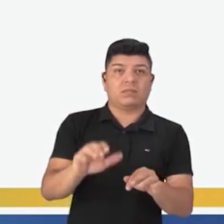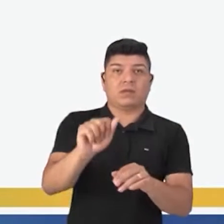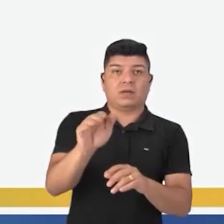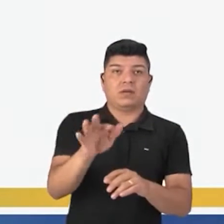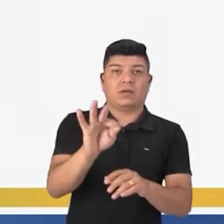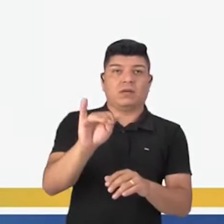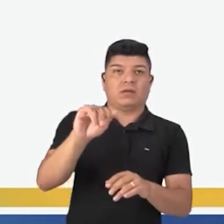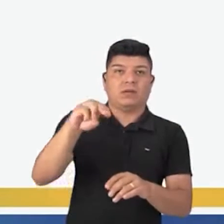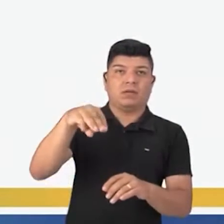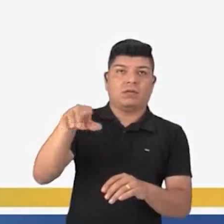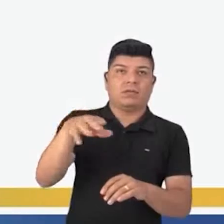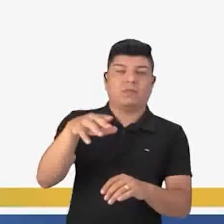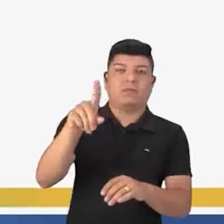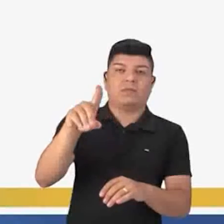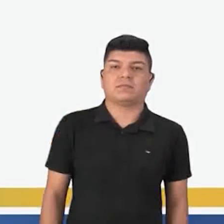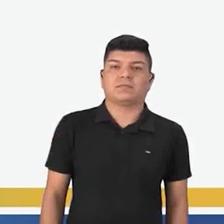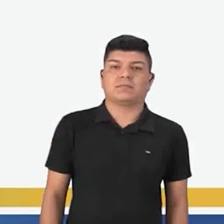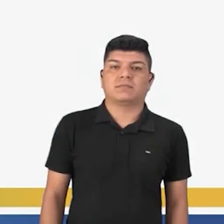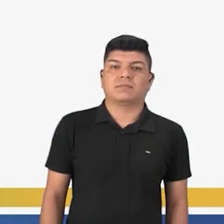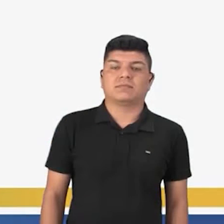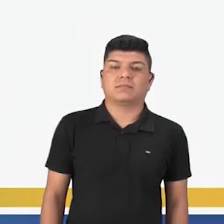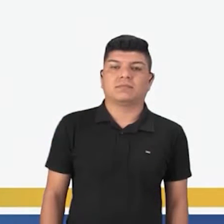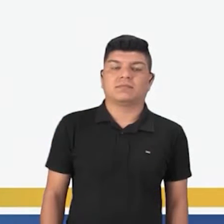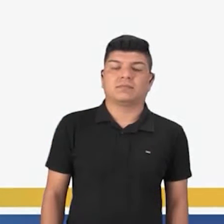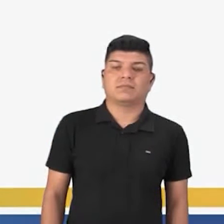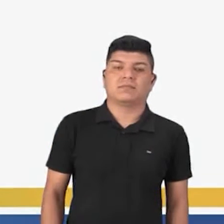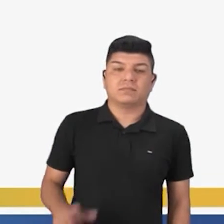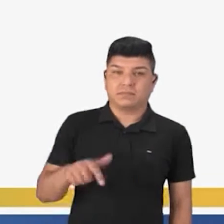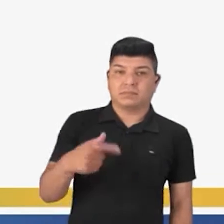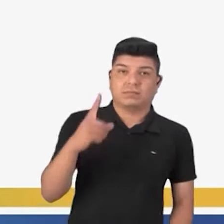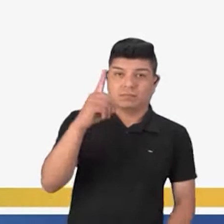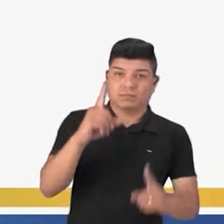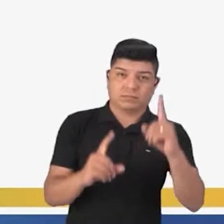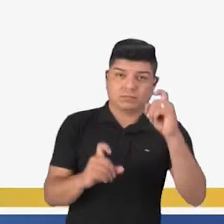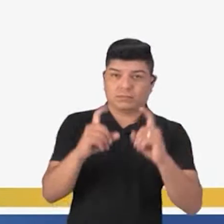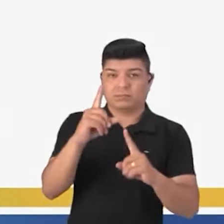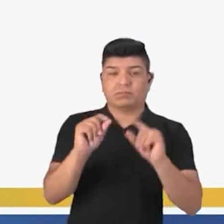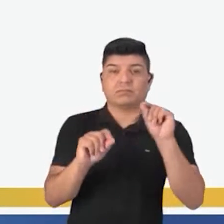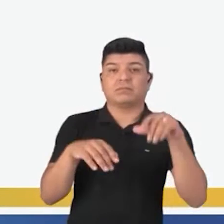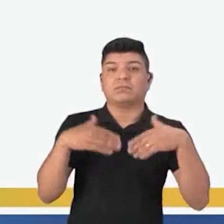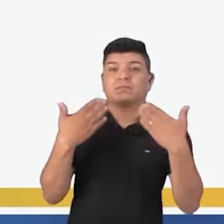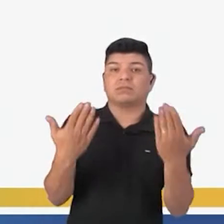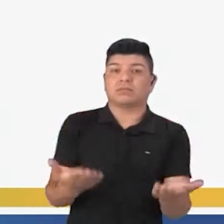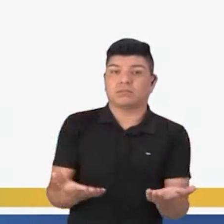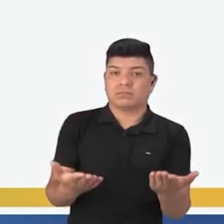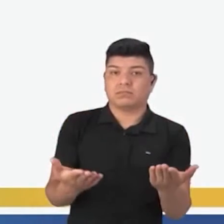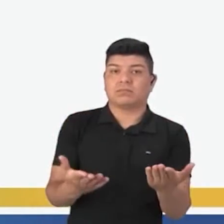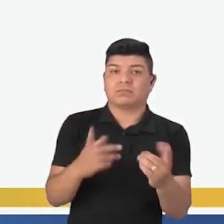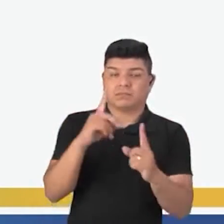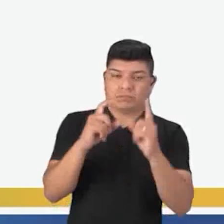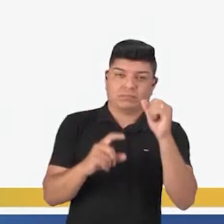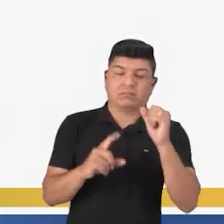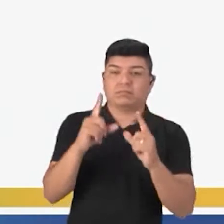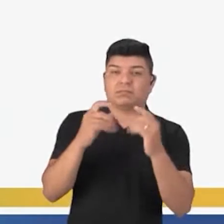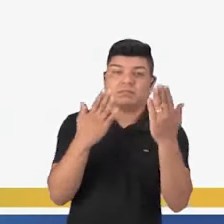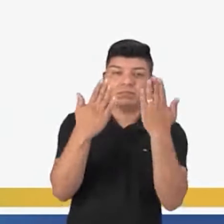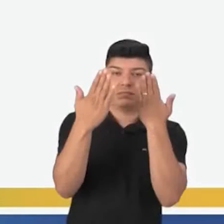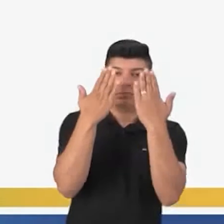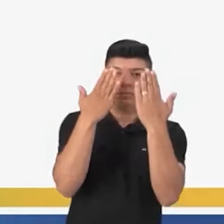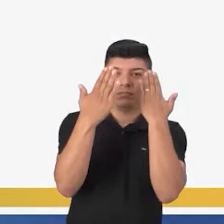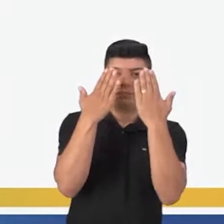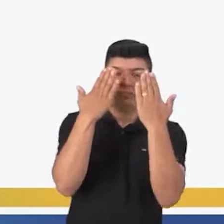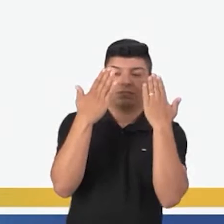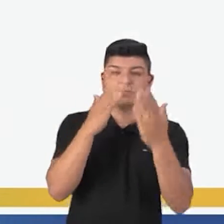A fim de que. O nosso próximo operador, chamamos de operadores de